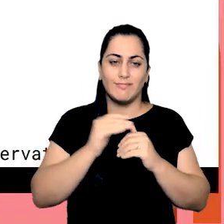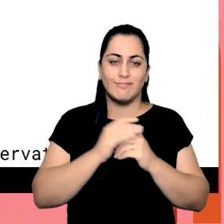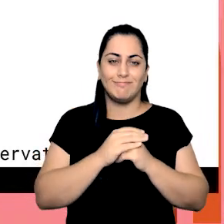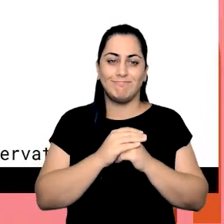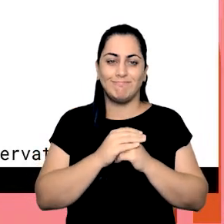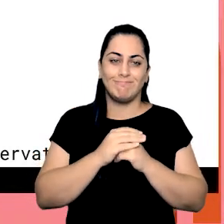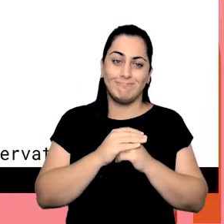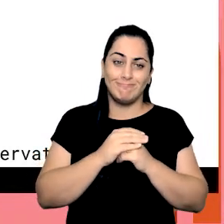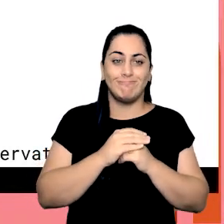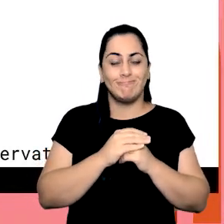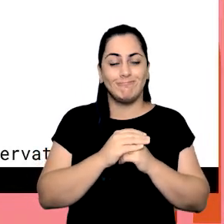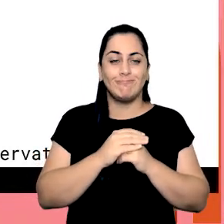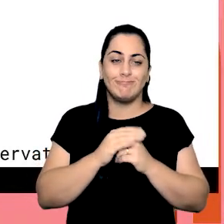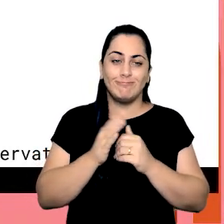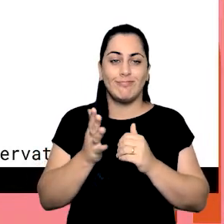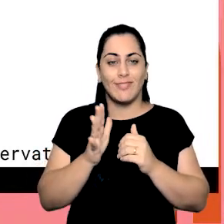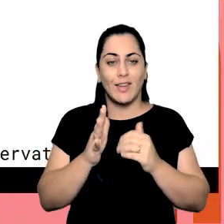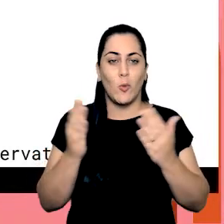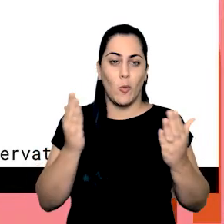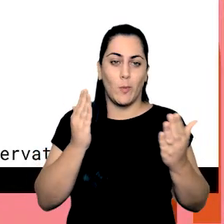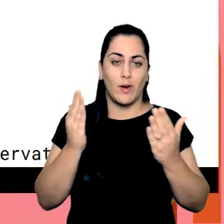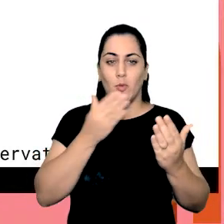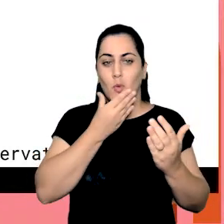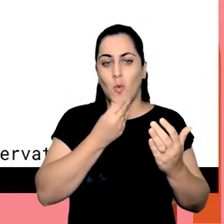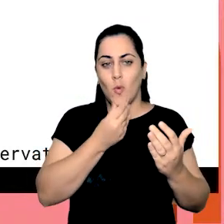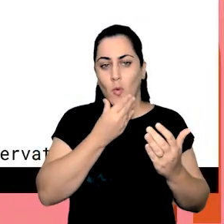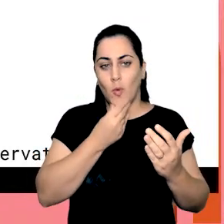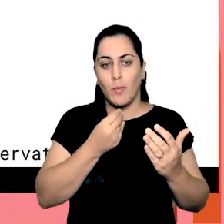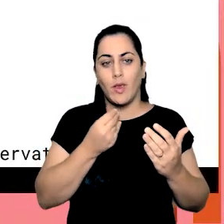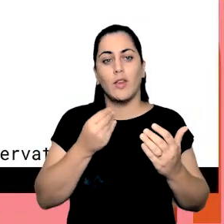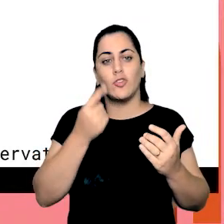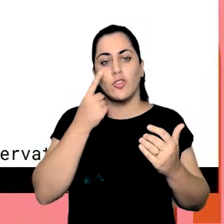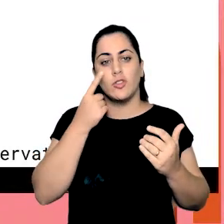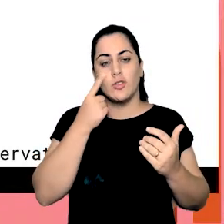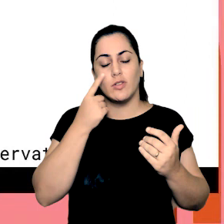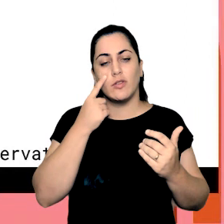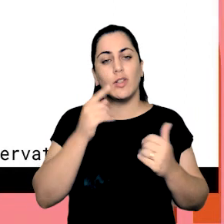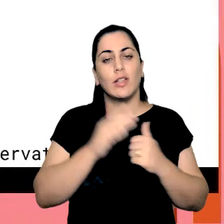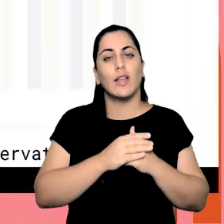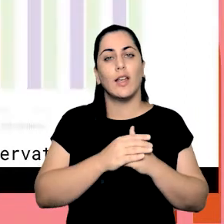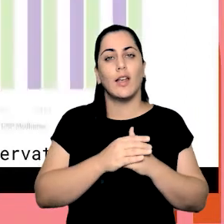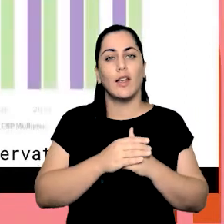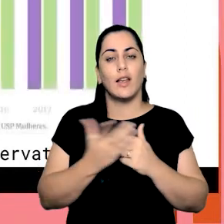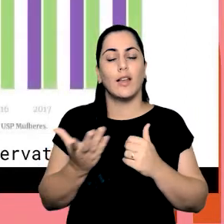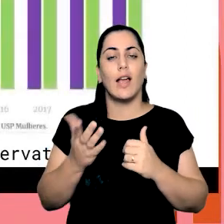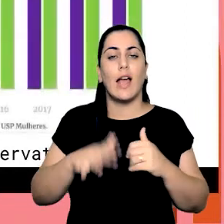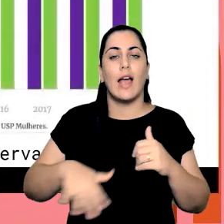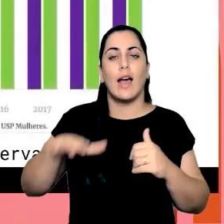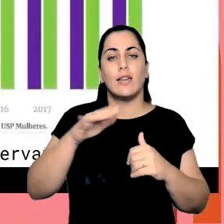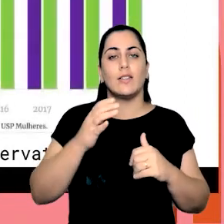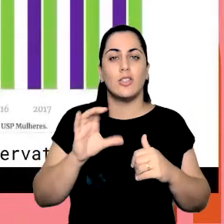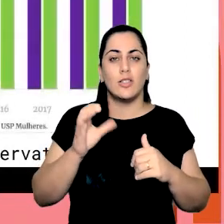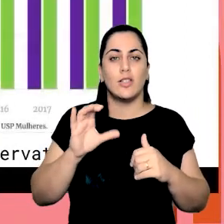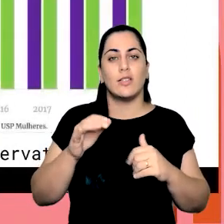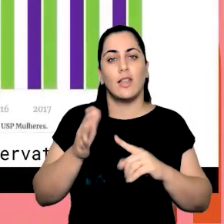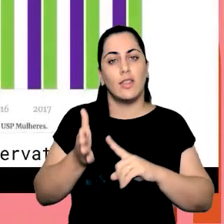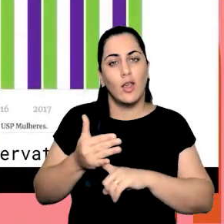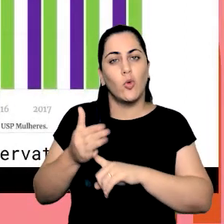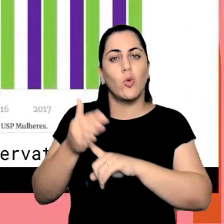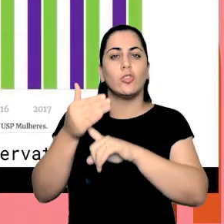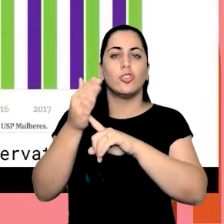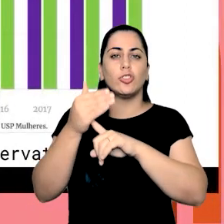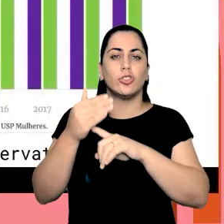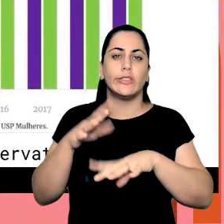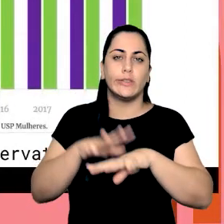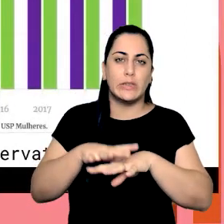né do que os homens quando a gente compara nas hard sciences mas a gente pode observar